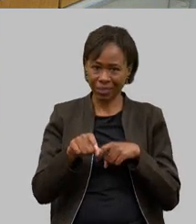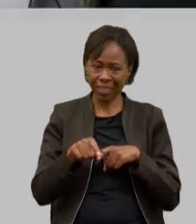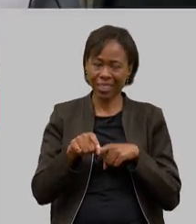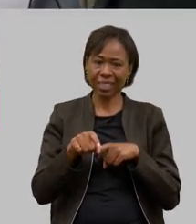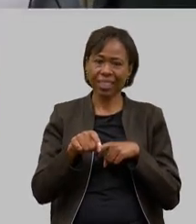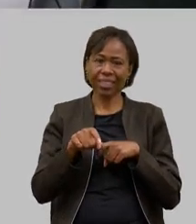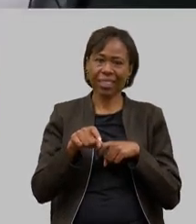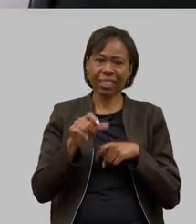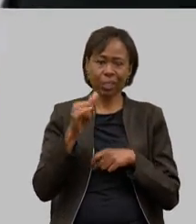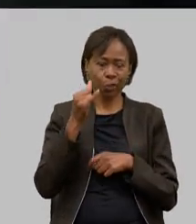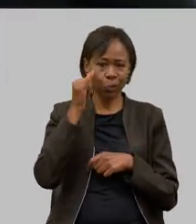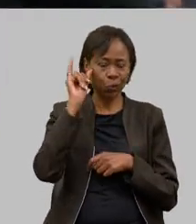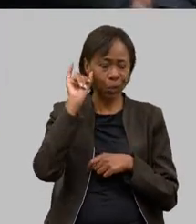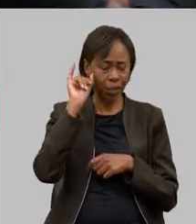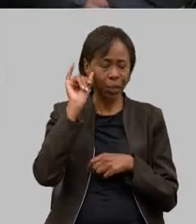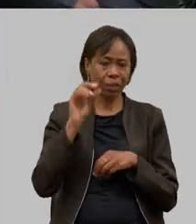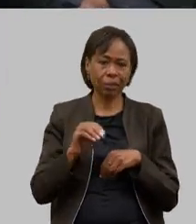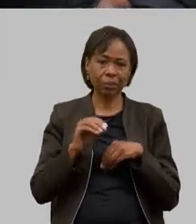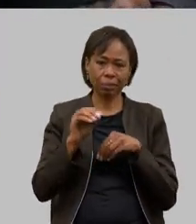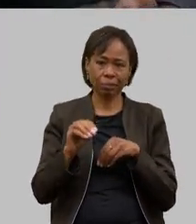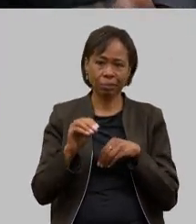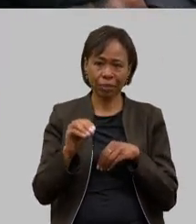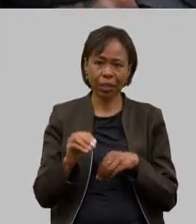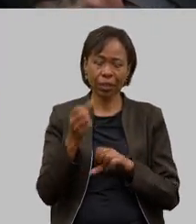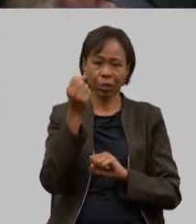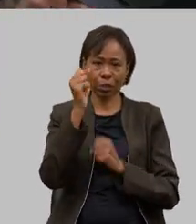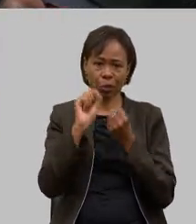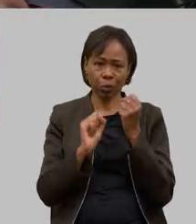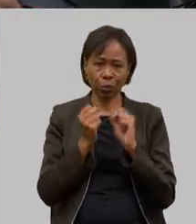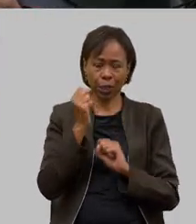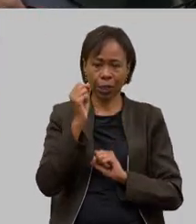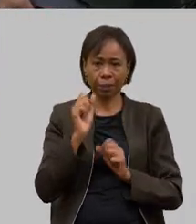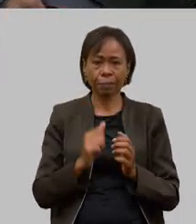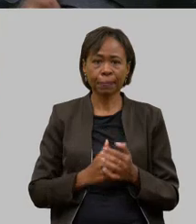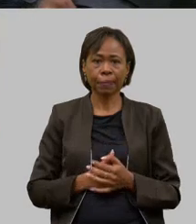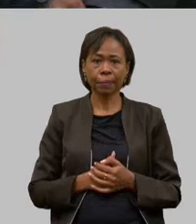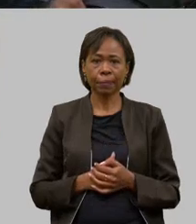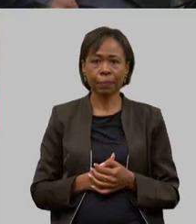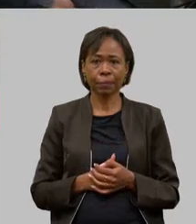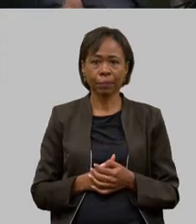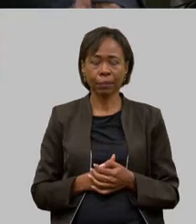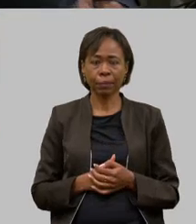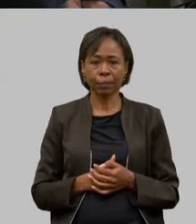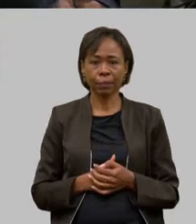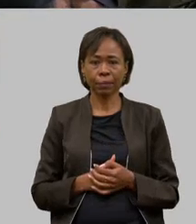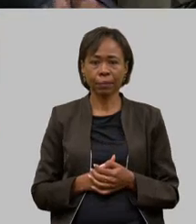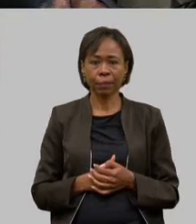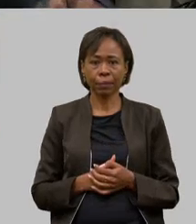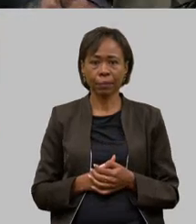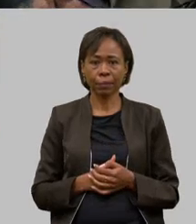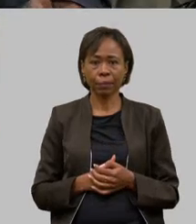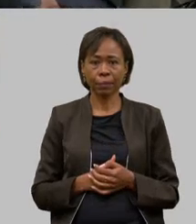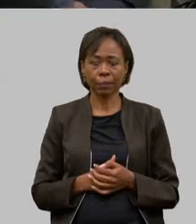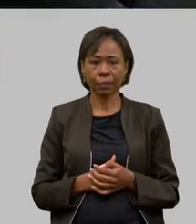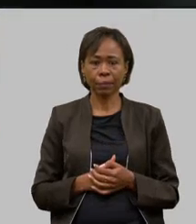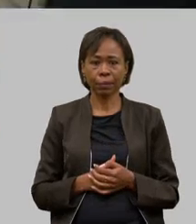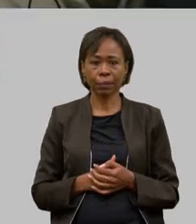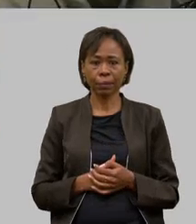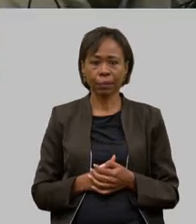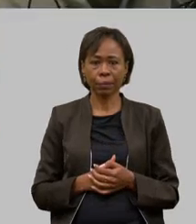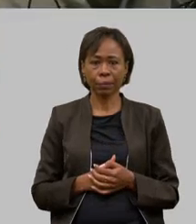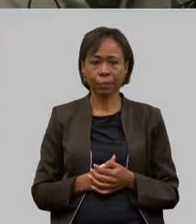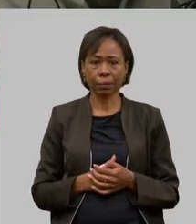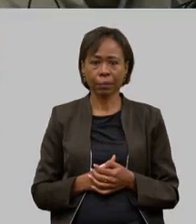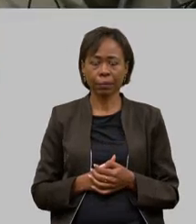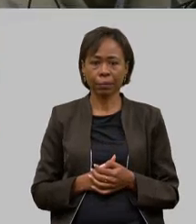comissão de agropecuária e agroindústria é antes de passar a palavra aos